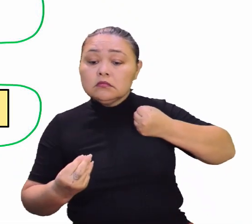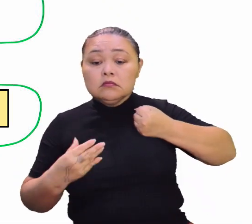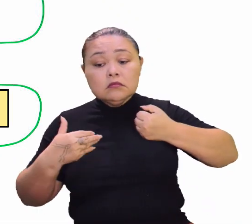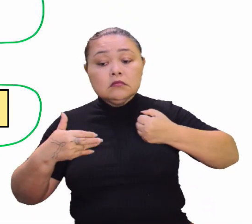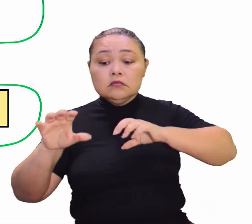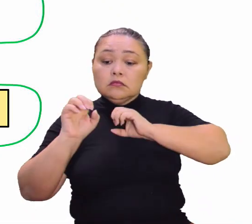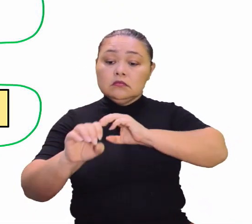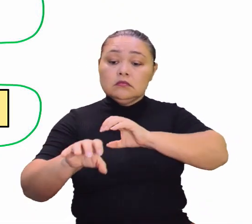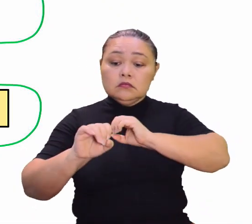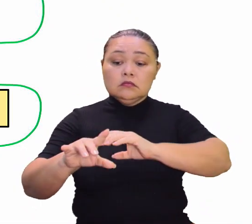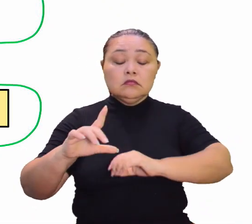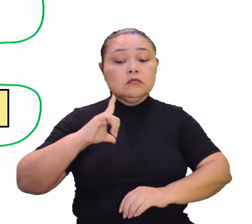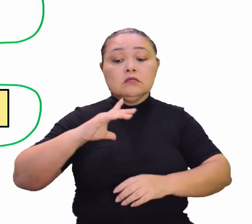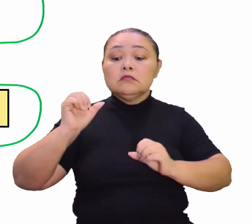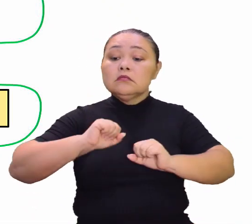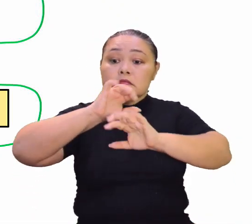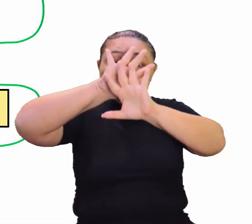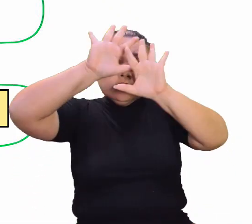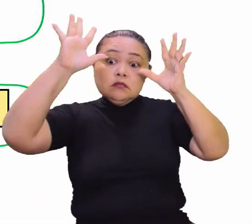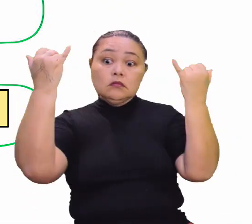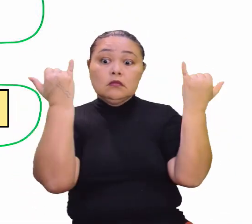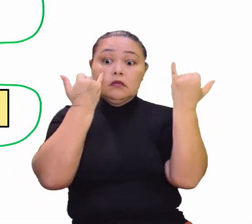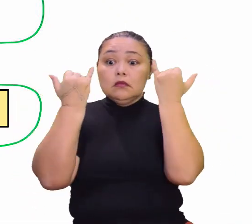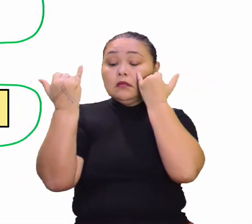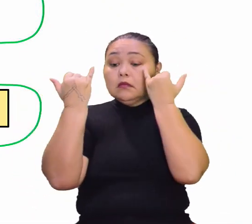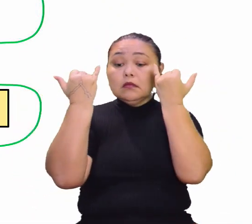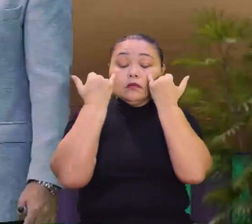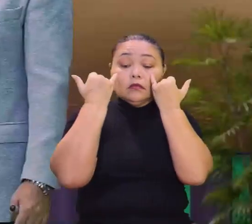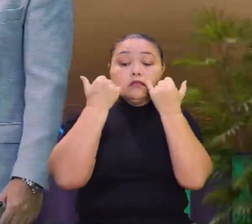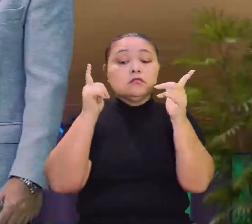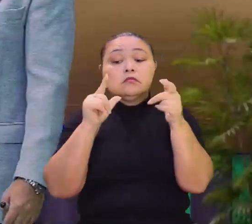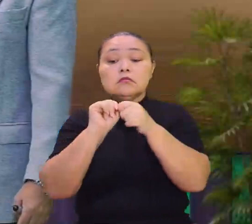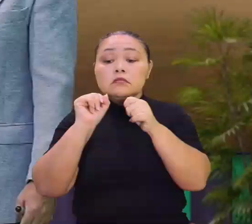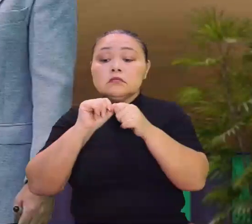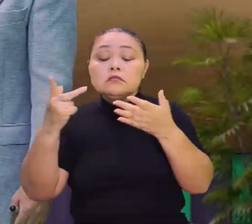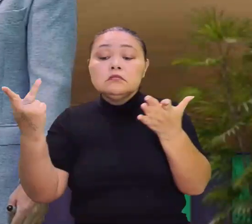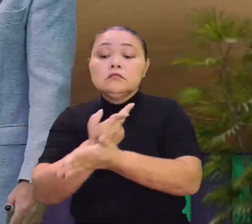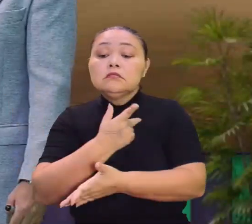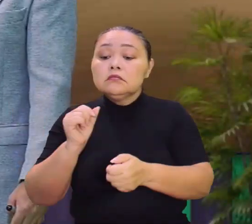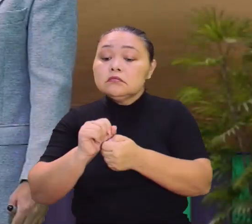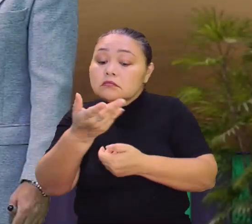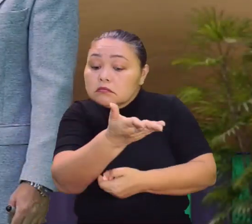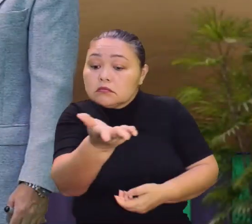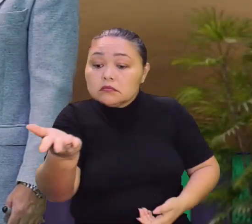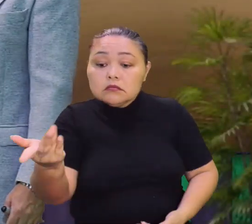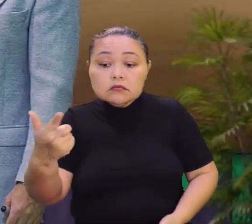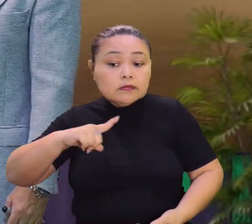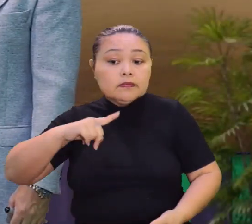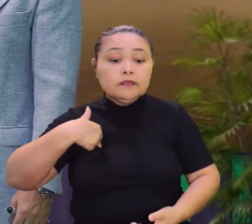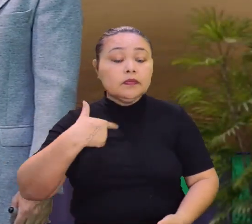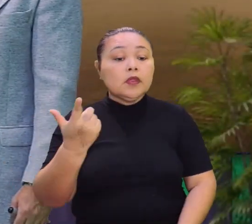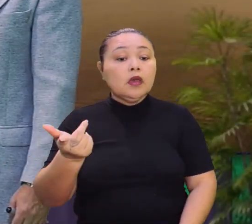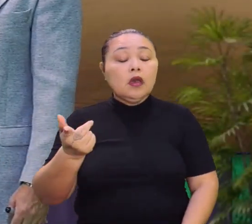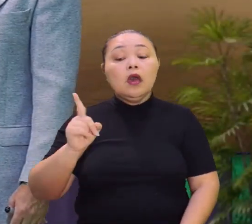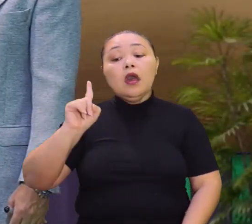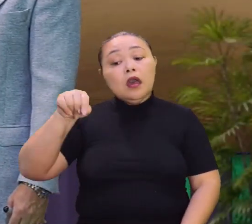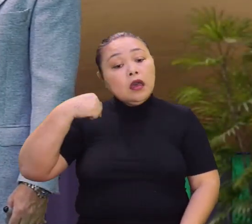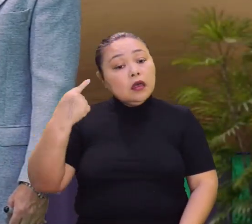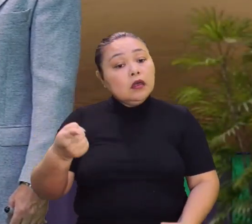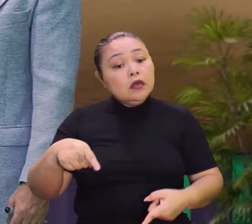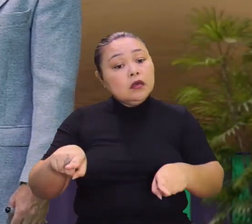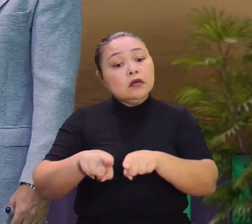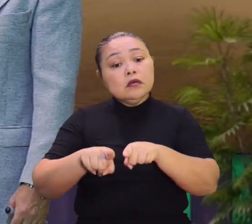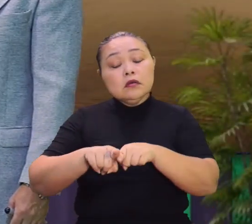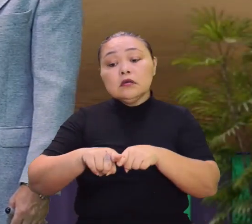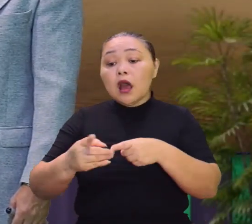a partir da educação, a gente tem esclarecimento e informações sobre determinado fato de acontecimento. E isso vai implicar